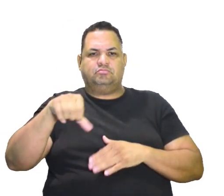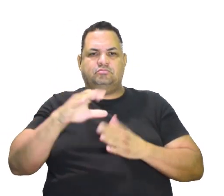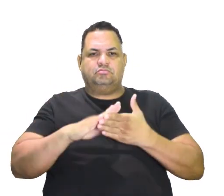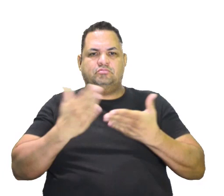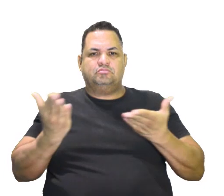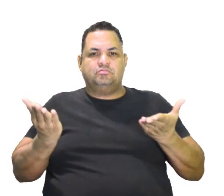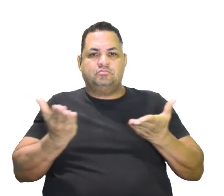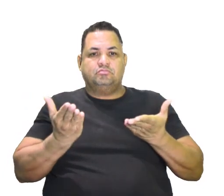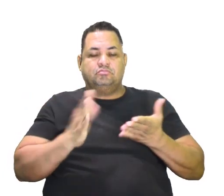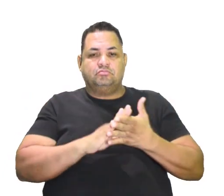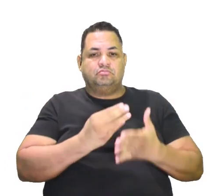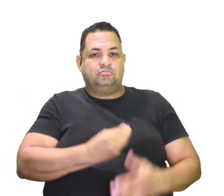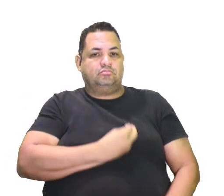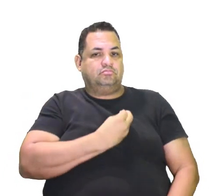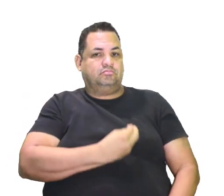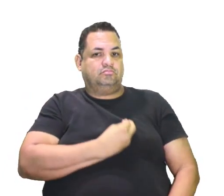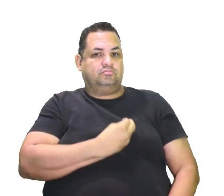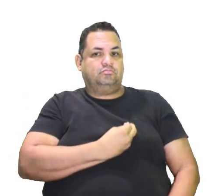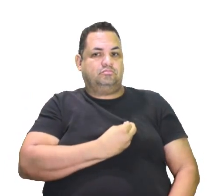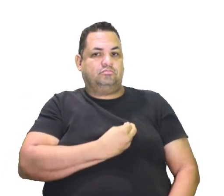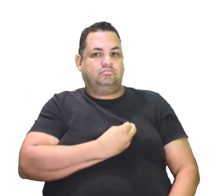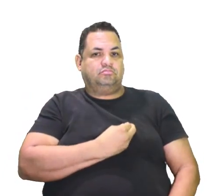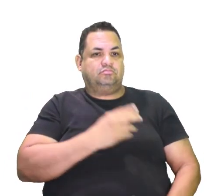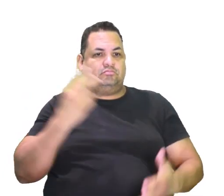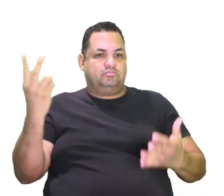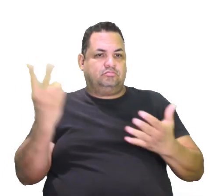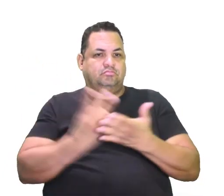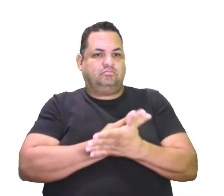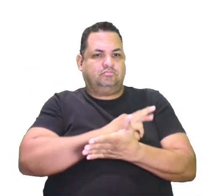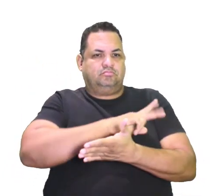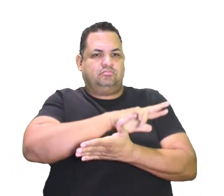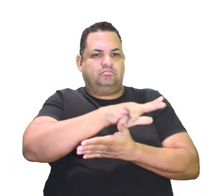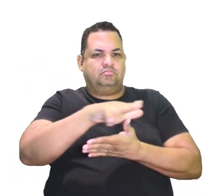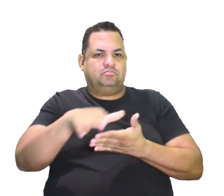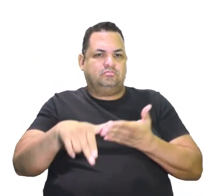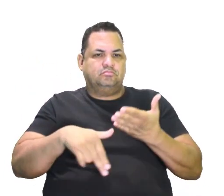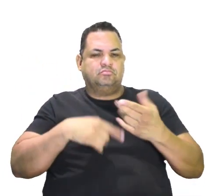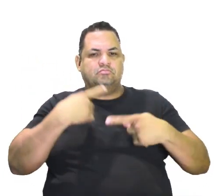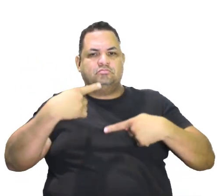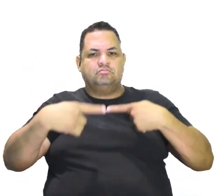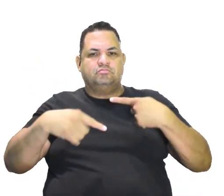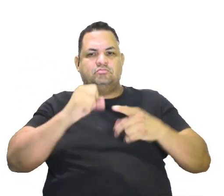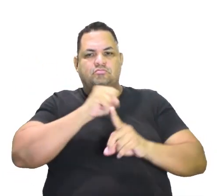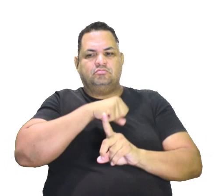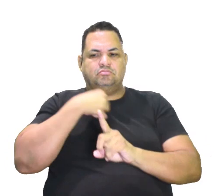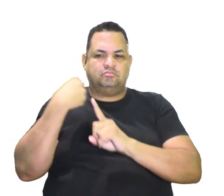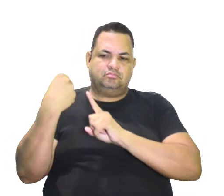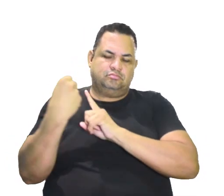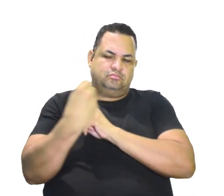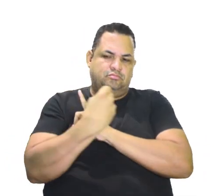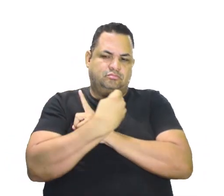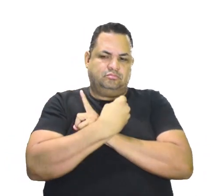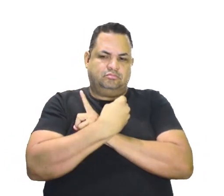Nesse momento histórico, estavam acontecendo diversas mudanças políticas,